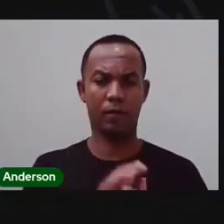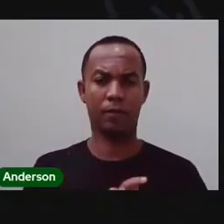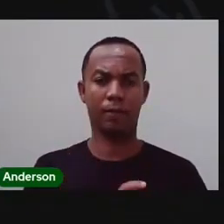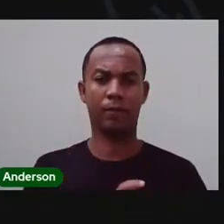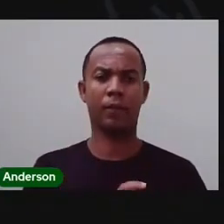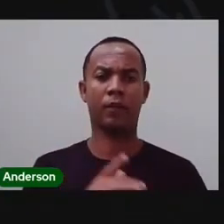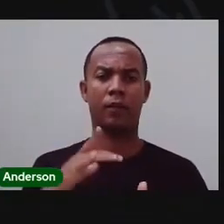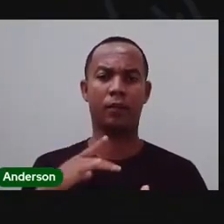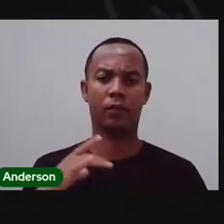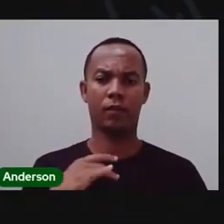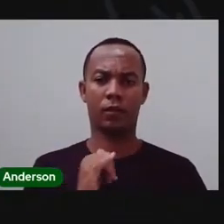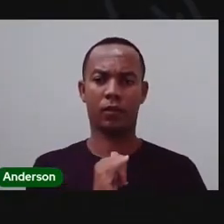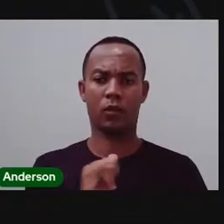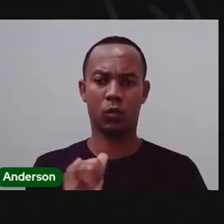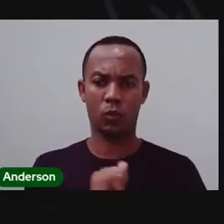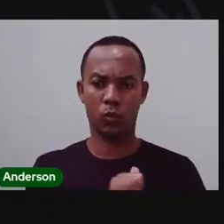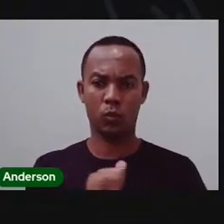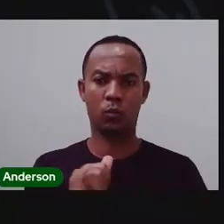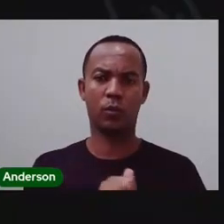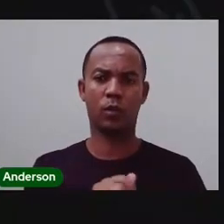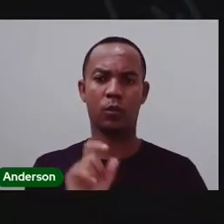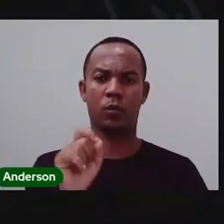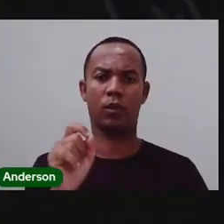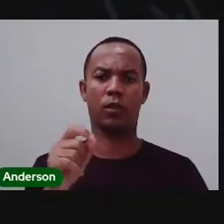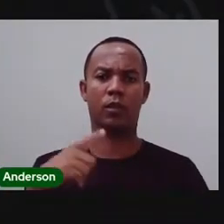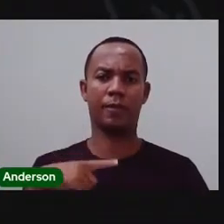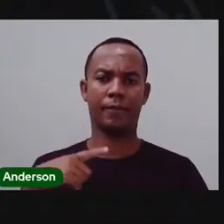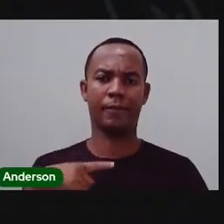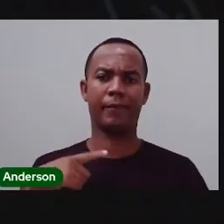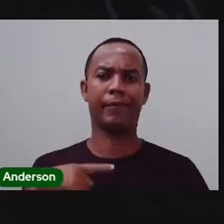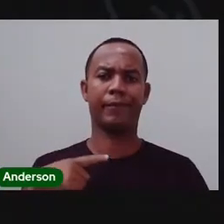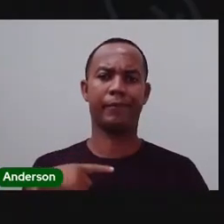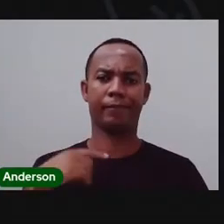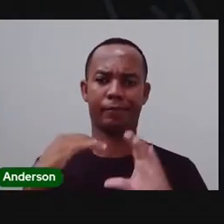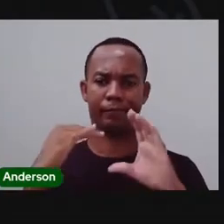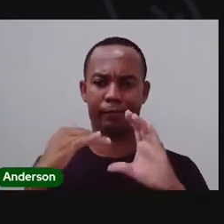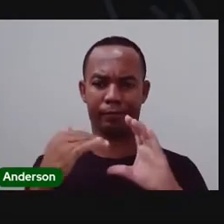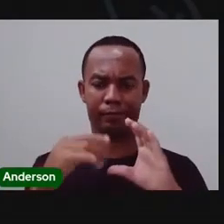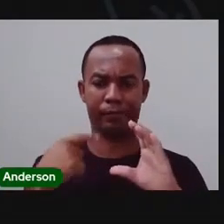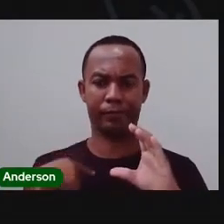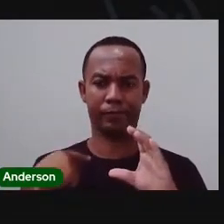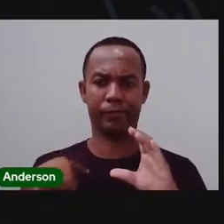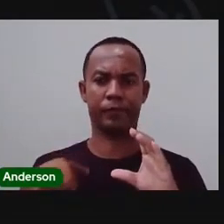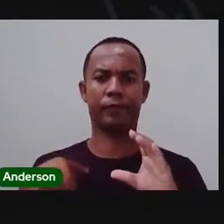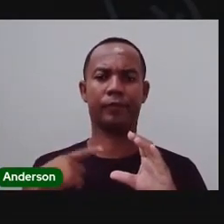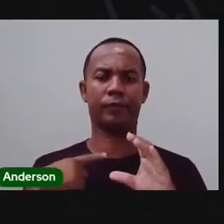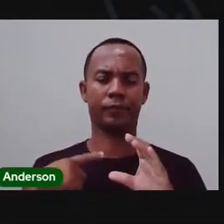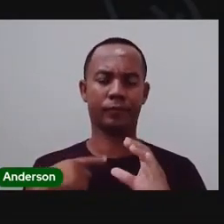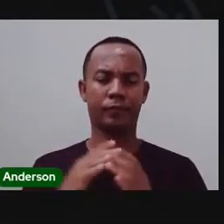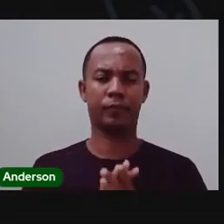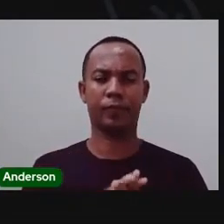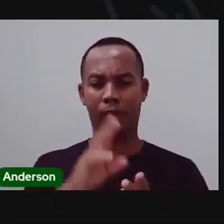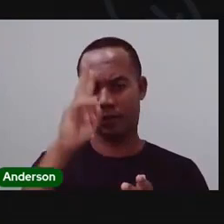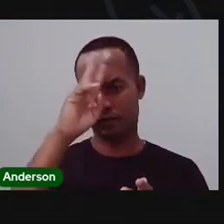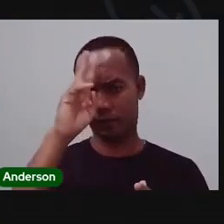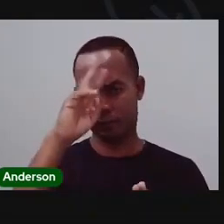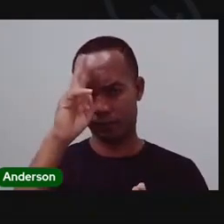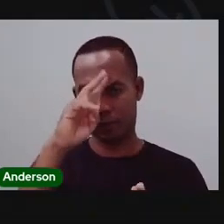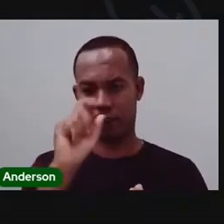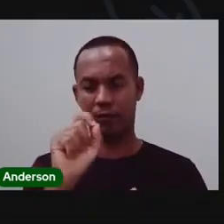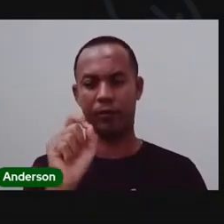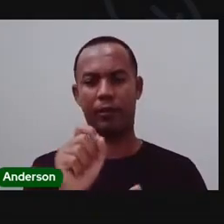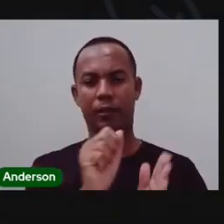Existe um link que foi disponibilizado Pra vocês Tá? O link tá em um material Lembrando que Essa